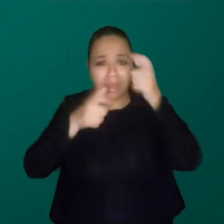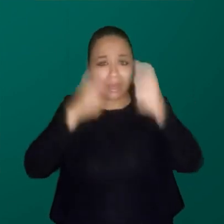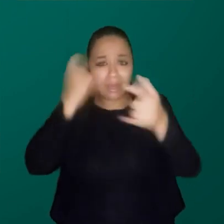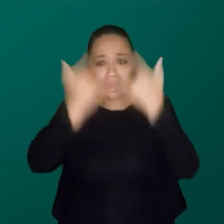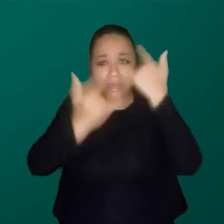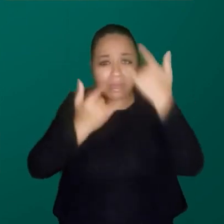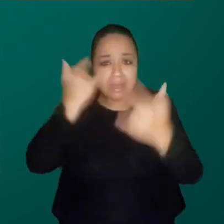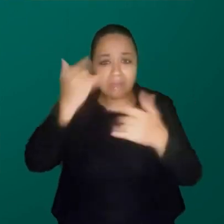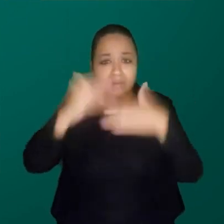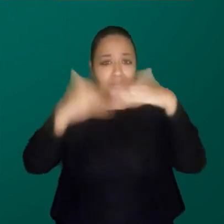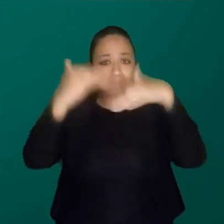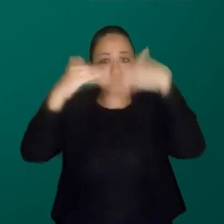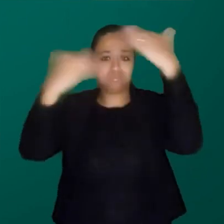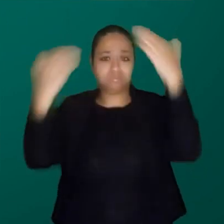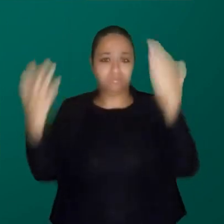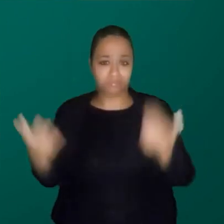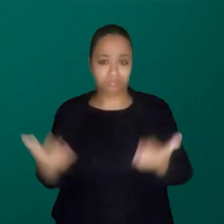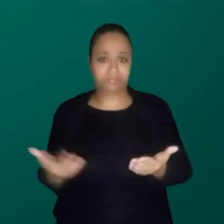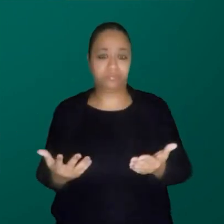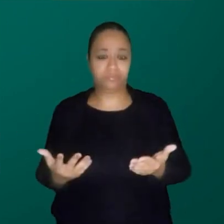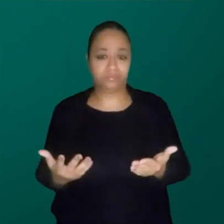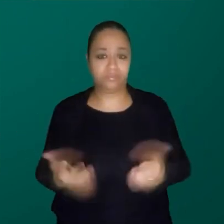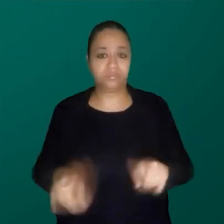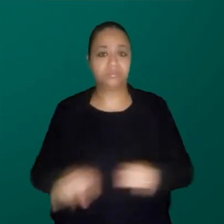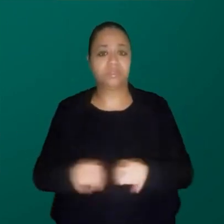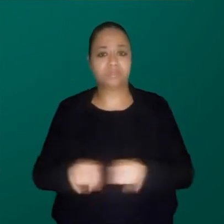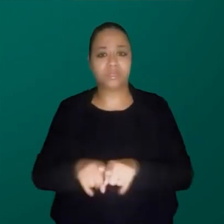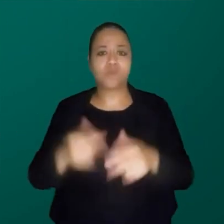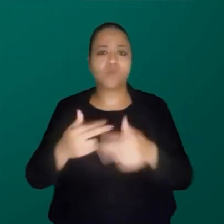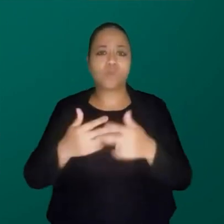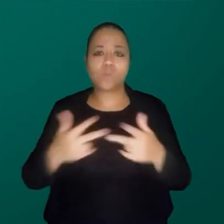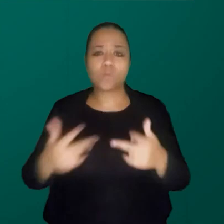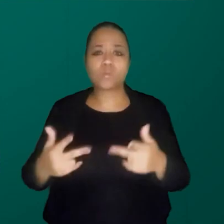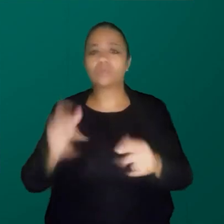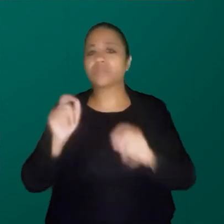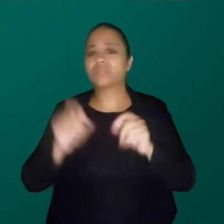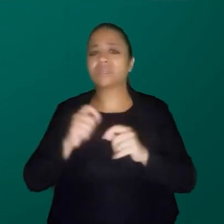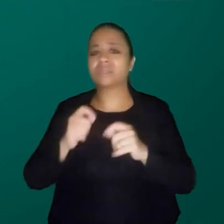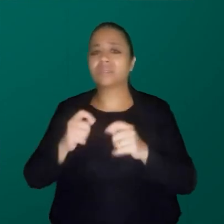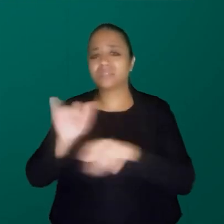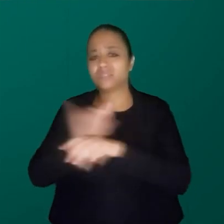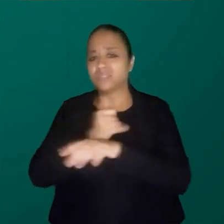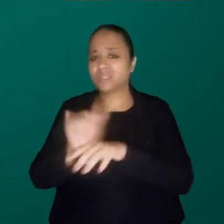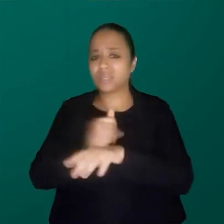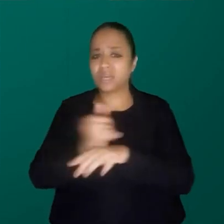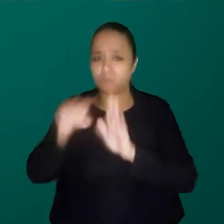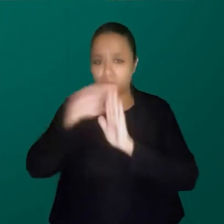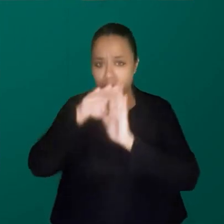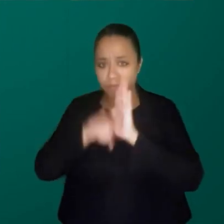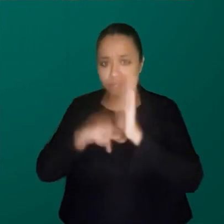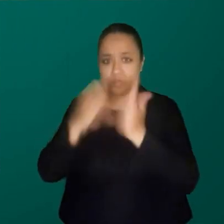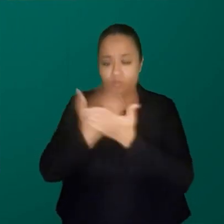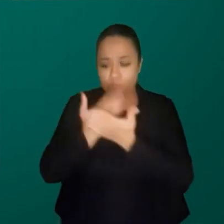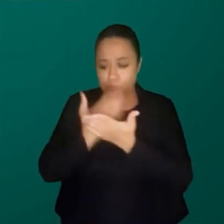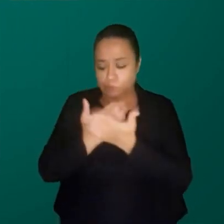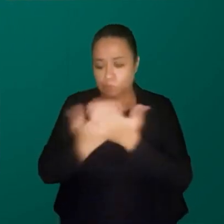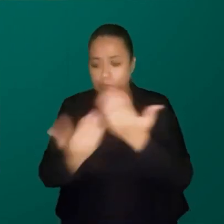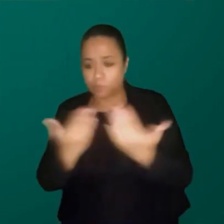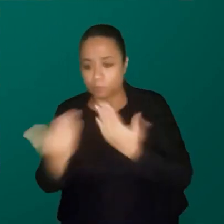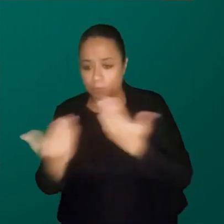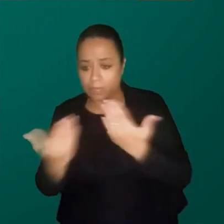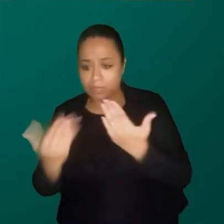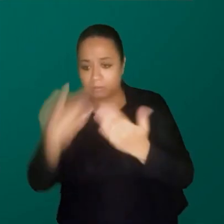subir na carreira. É tão poderoso esse mecanismo que nesse estudo em que eles comparam